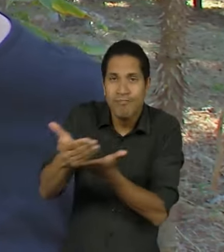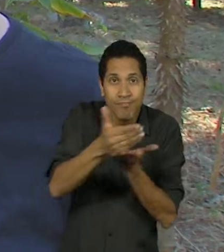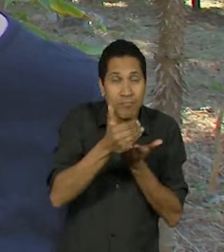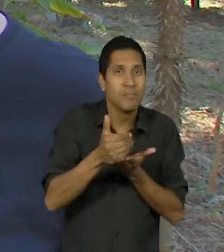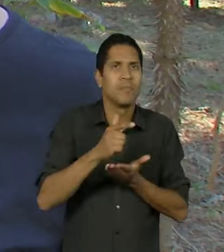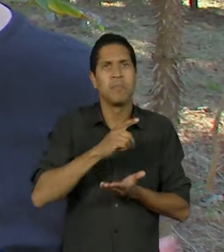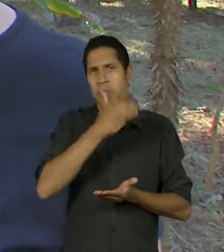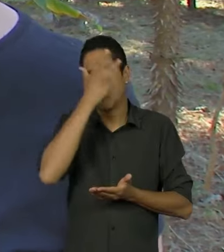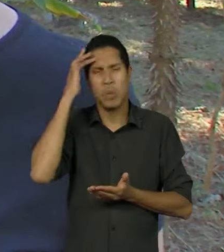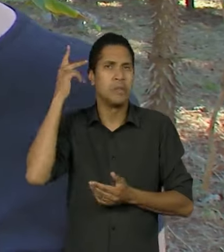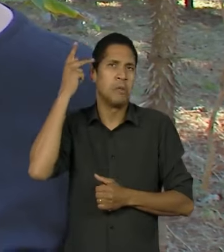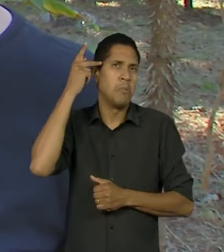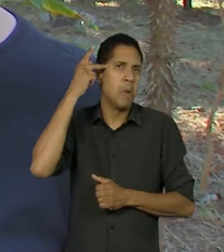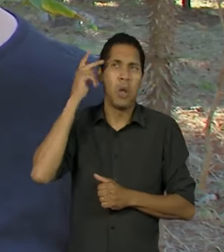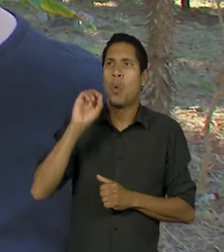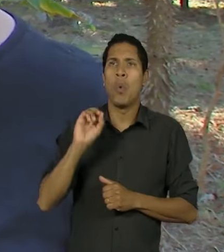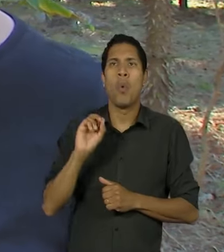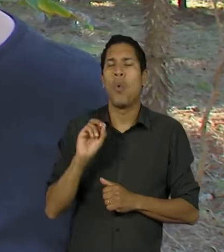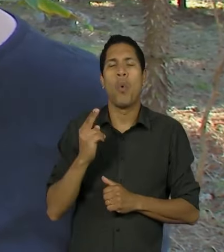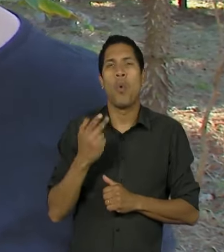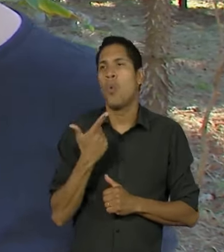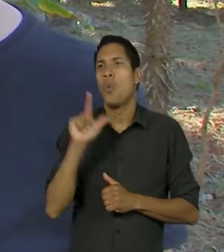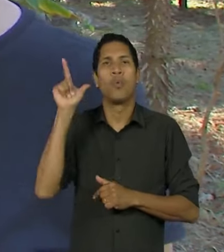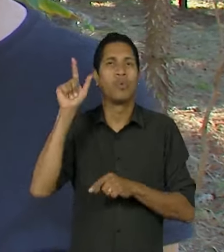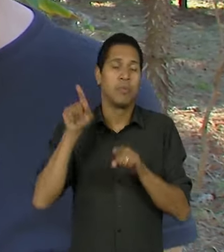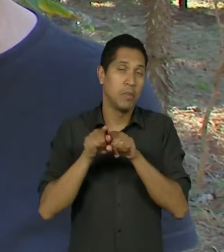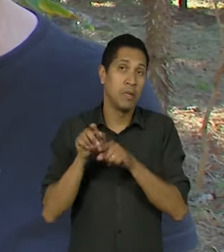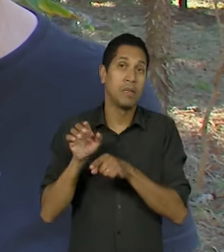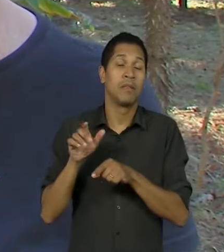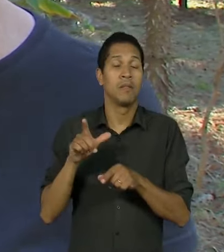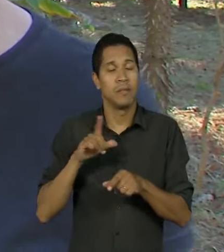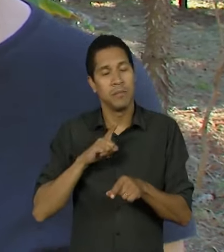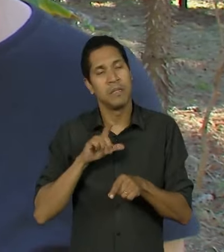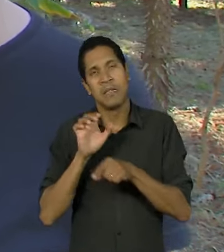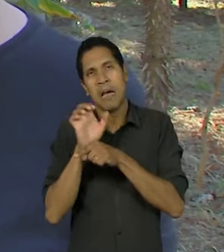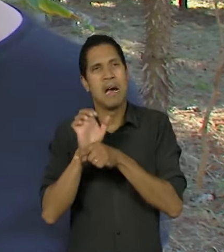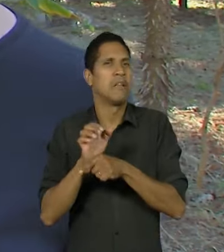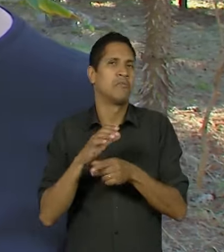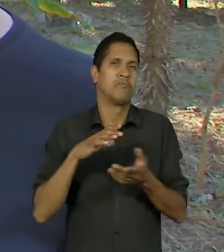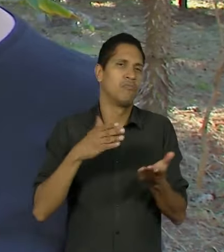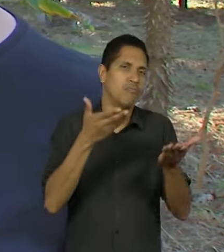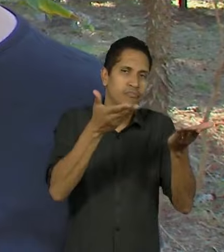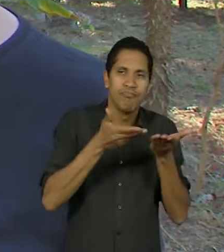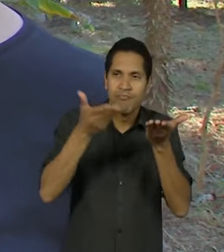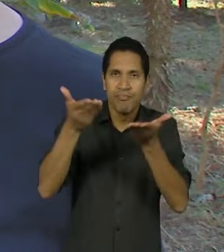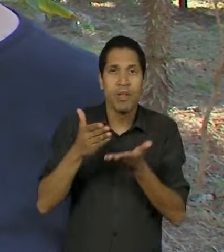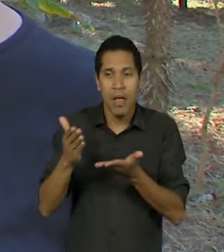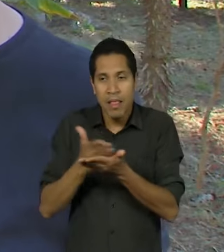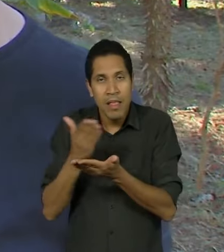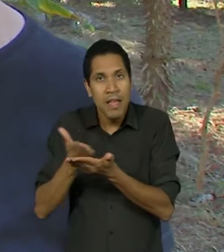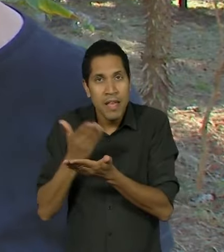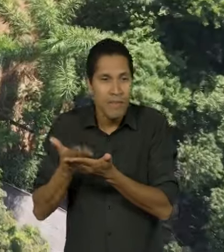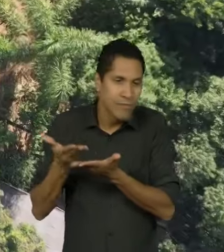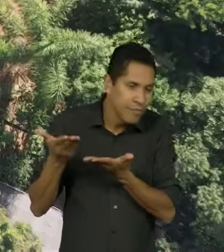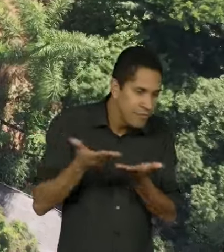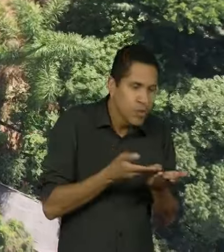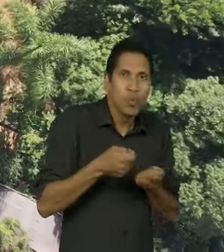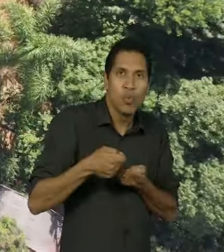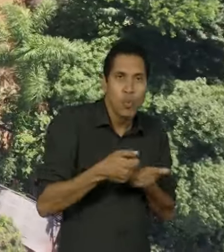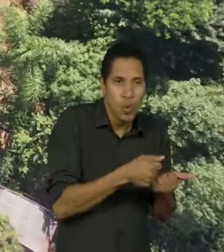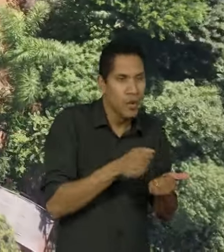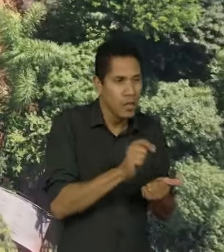daqui de São Paulo mesmo e de fora e traz os livros em bom estado para serem entregues para a letraria.